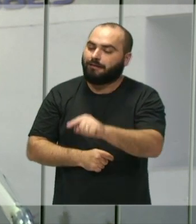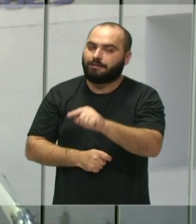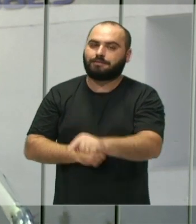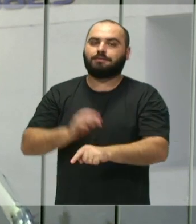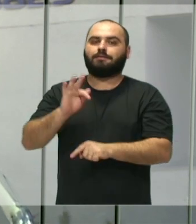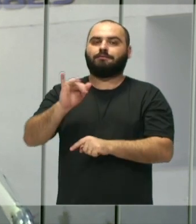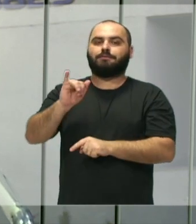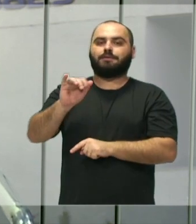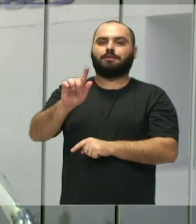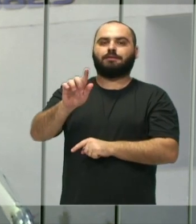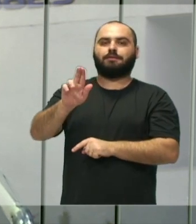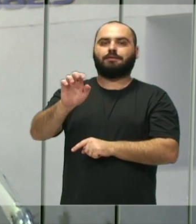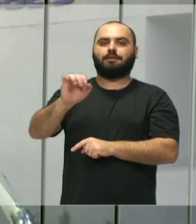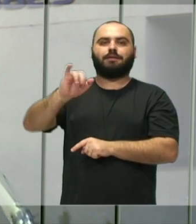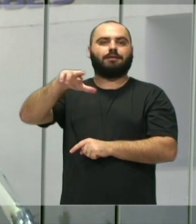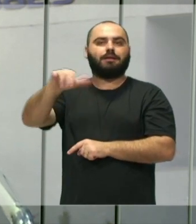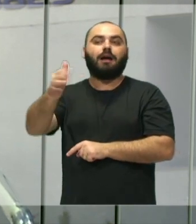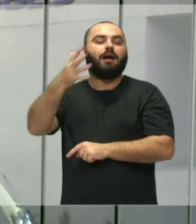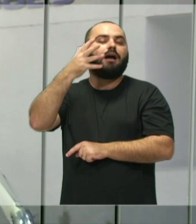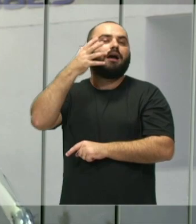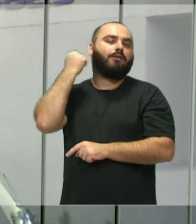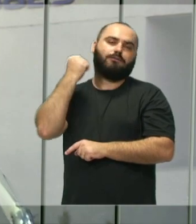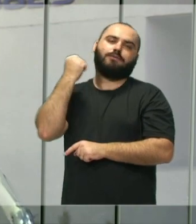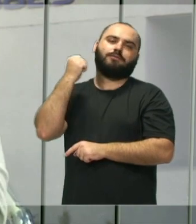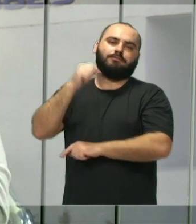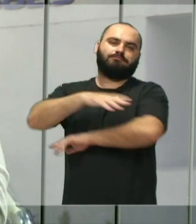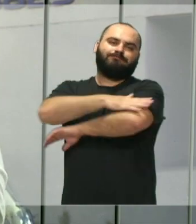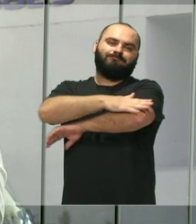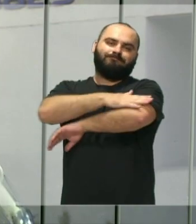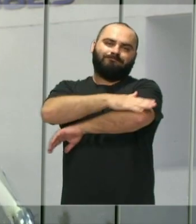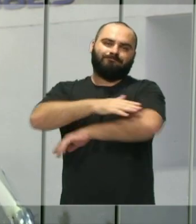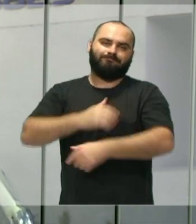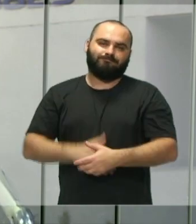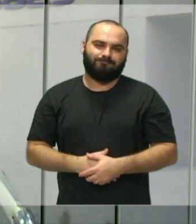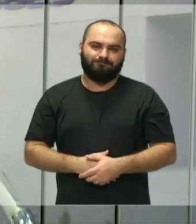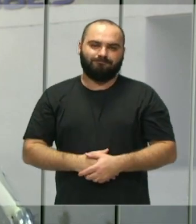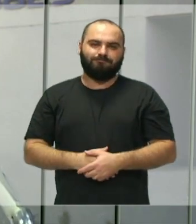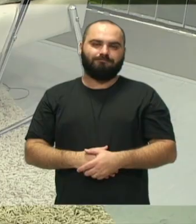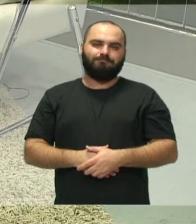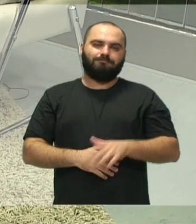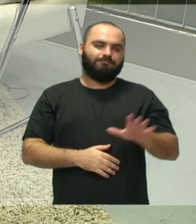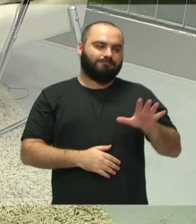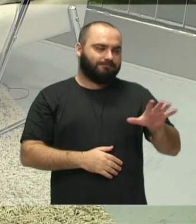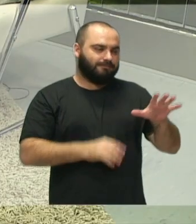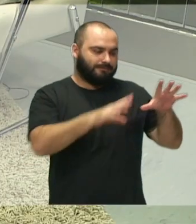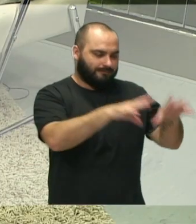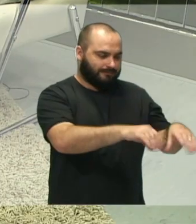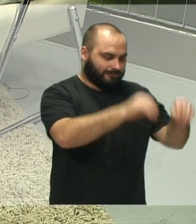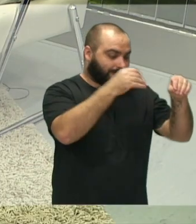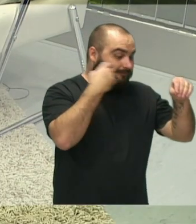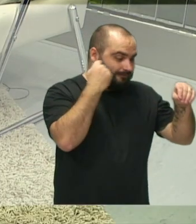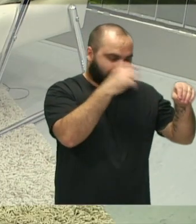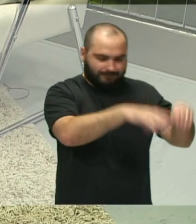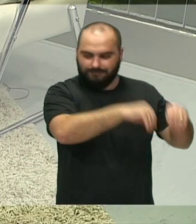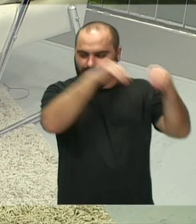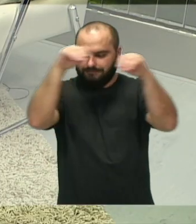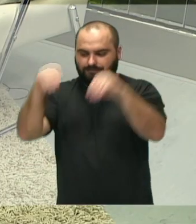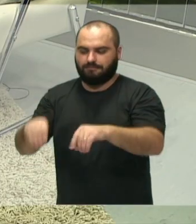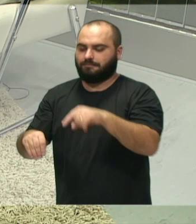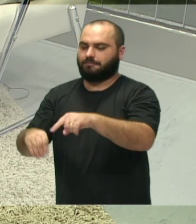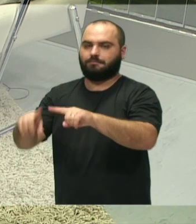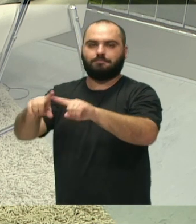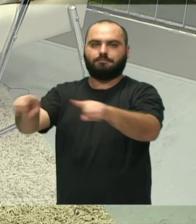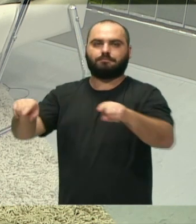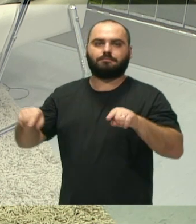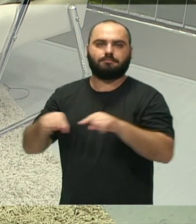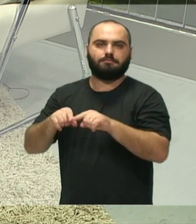salvou a praça, né, a gente sempre achava assim, não, a gente salvou a figueira, não, a figueira salvou a praça, porque aquele é